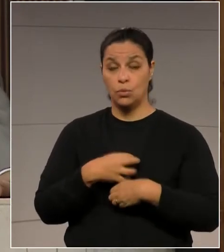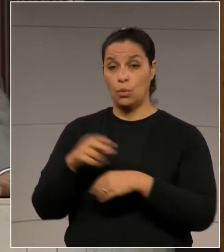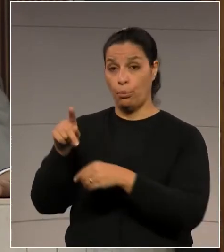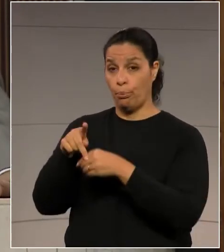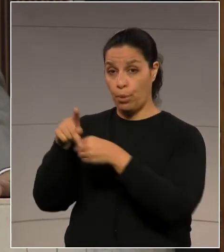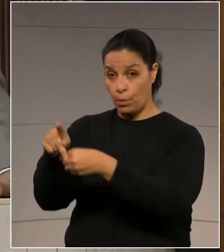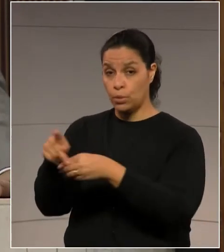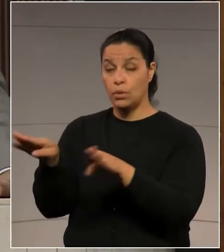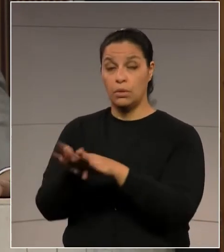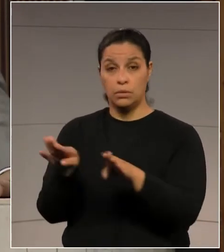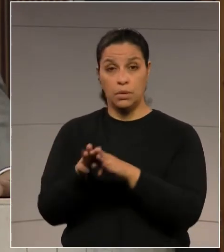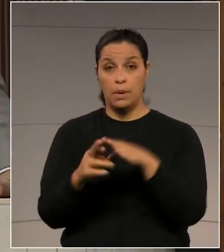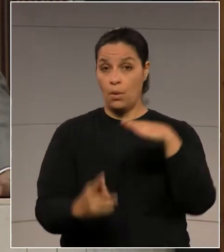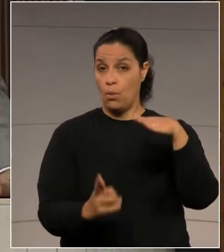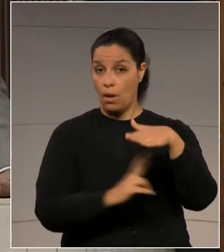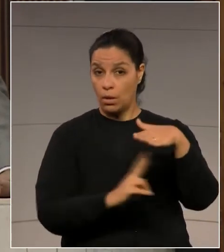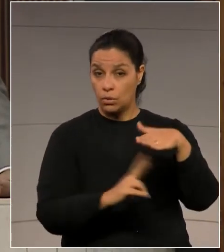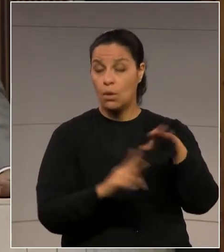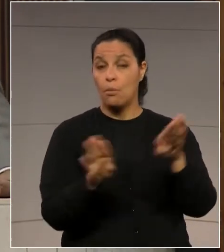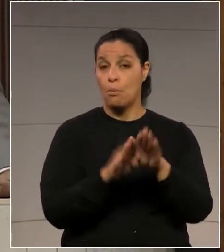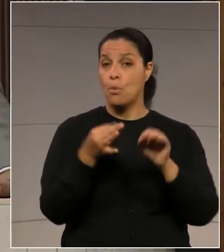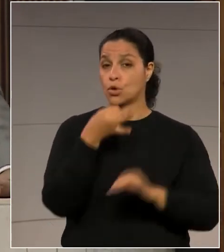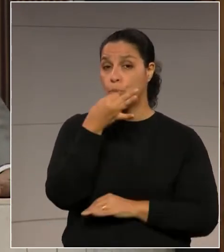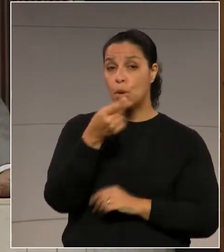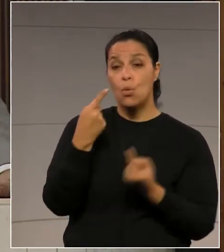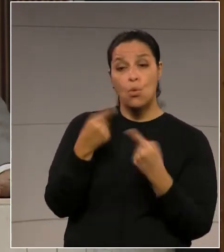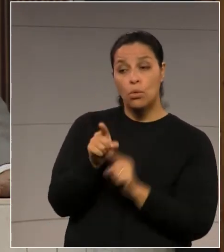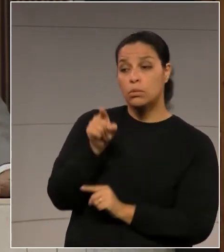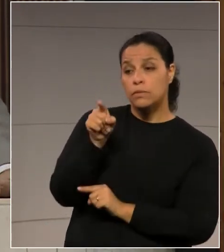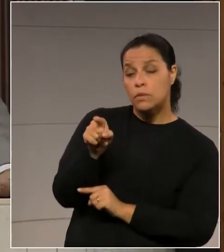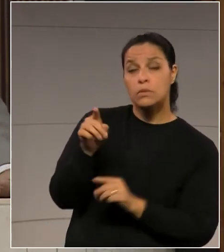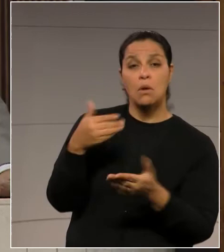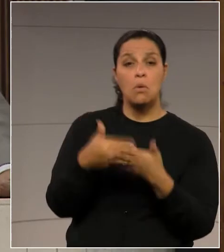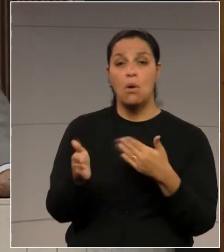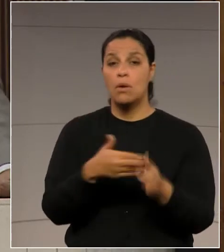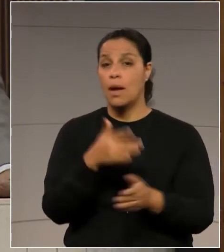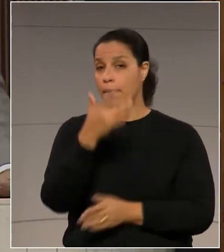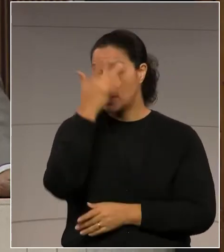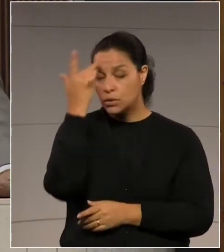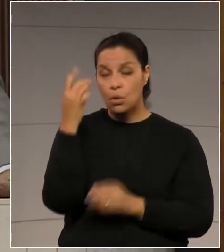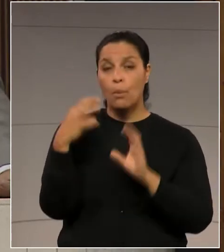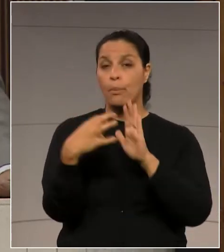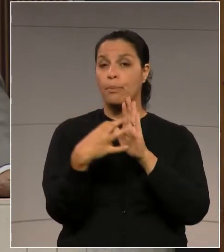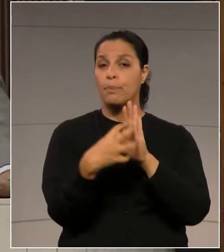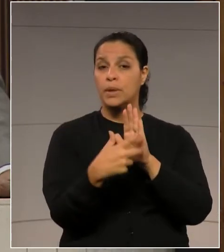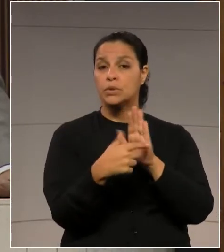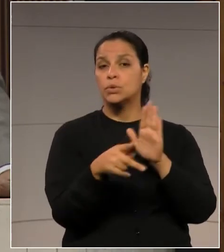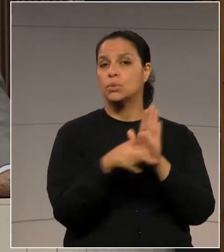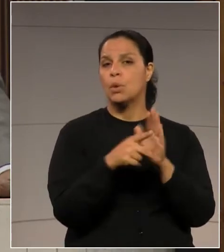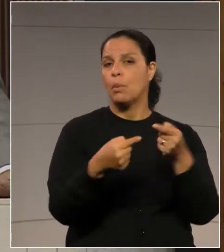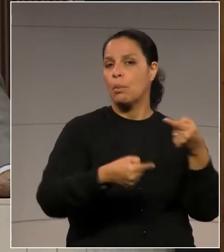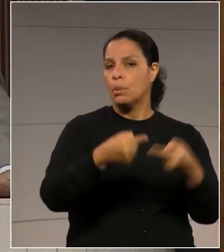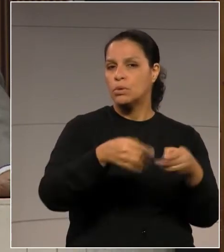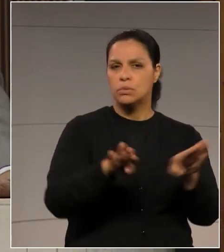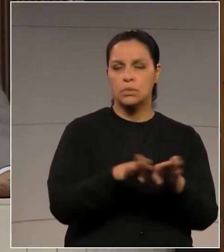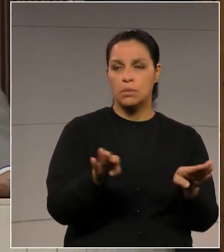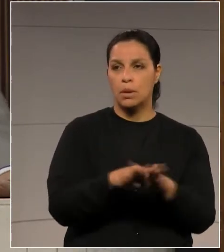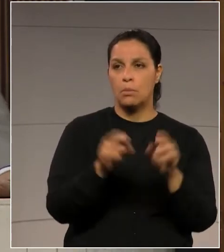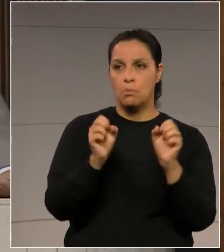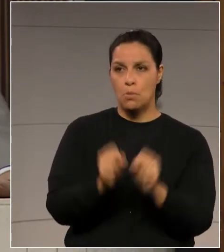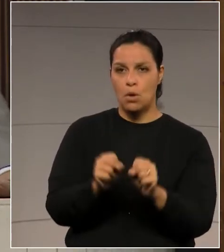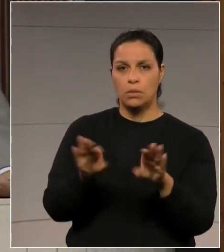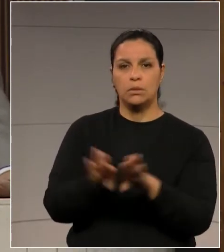poderia ser, numa opinião, contra qualquer outro partido político ou qualquer